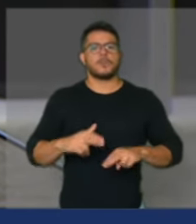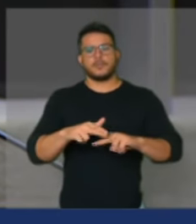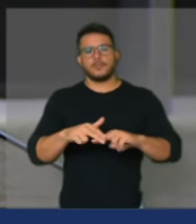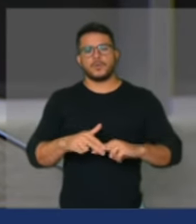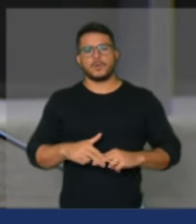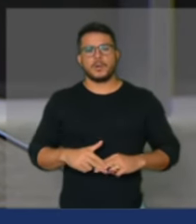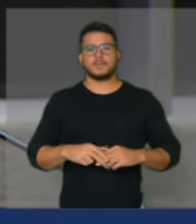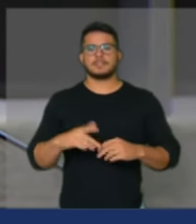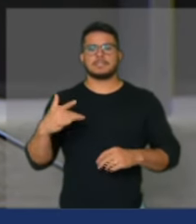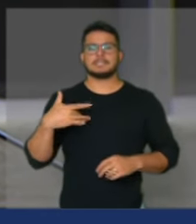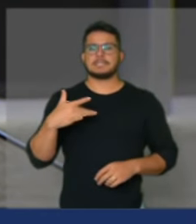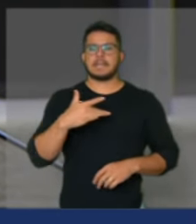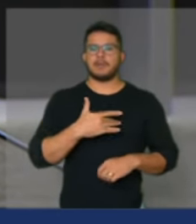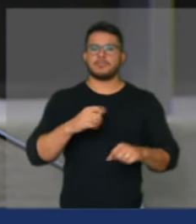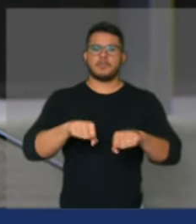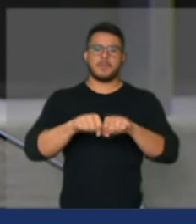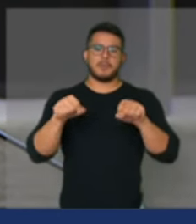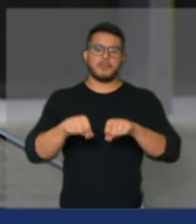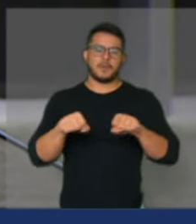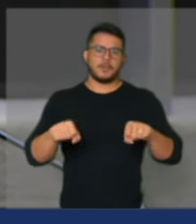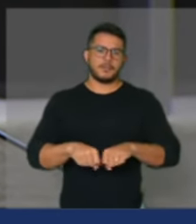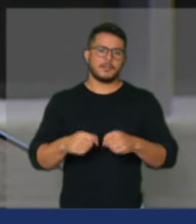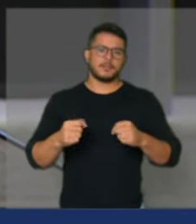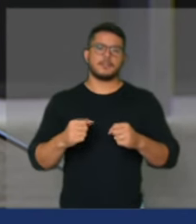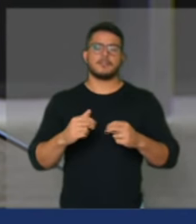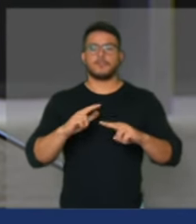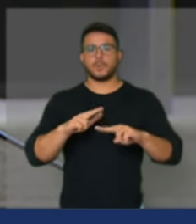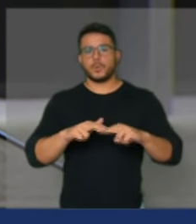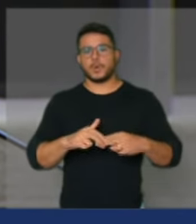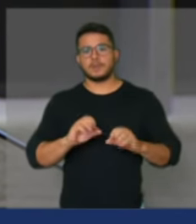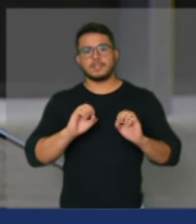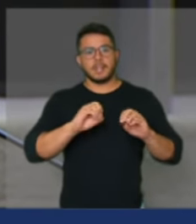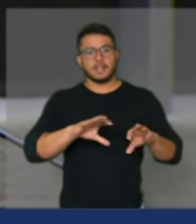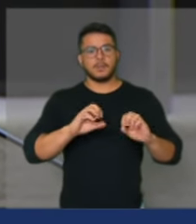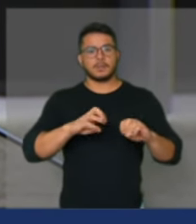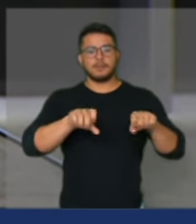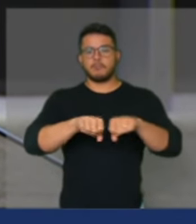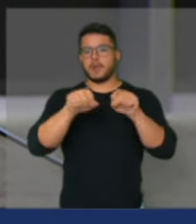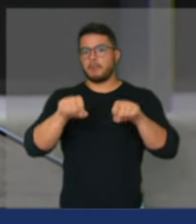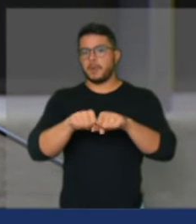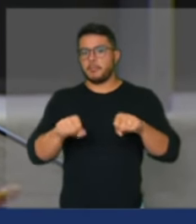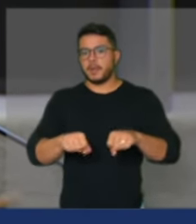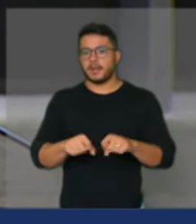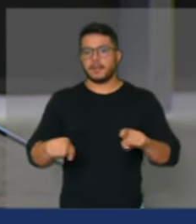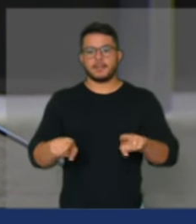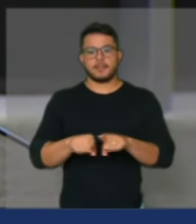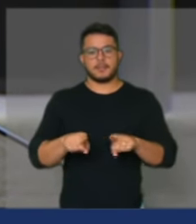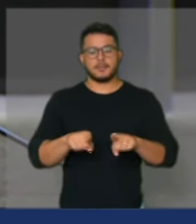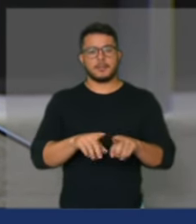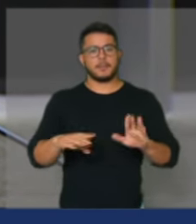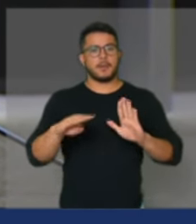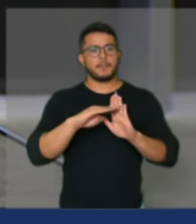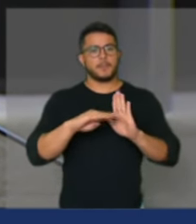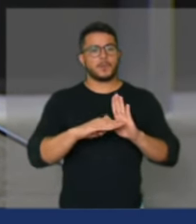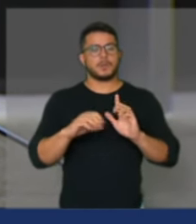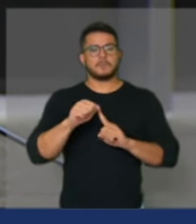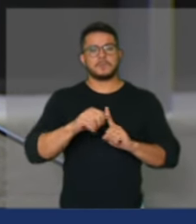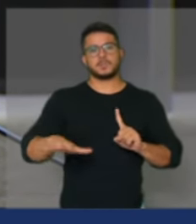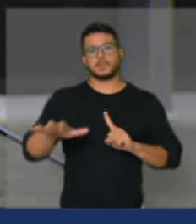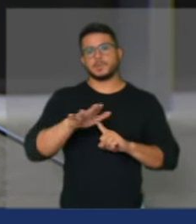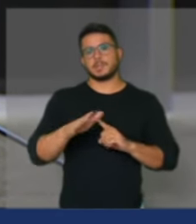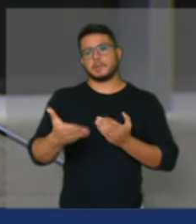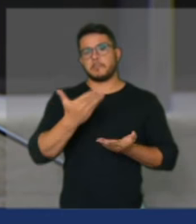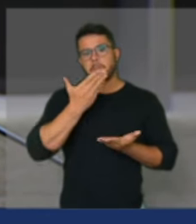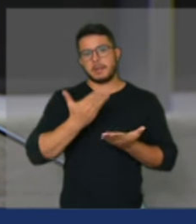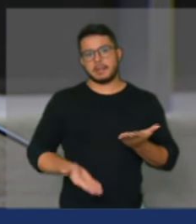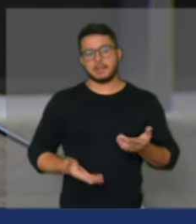saúde da educação e dos programas sociais e da